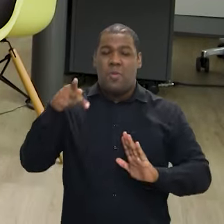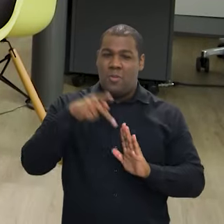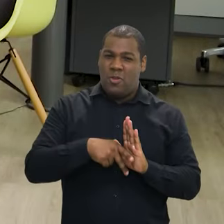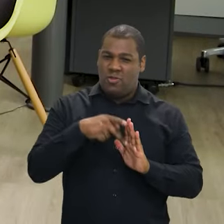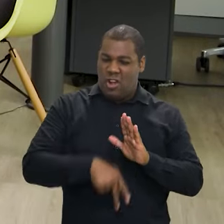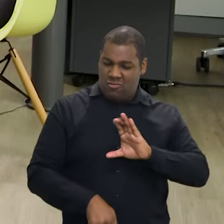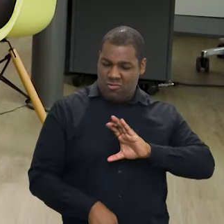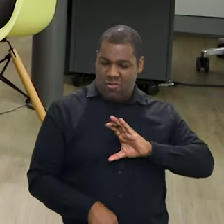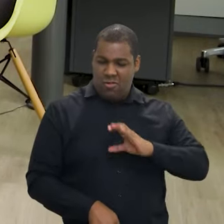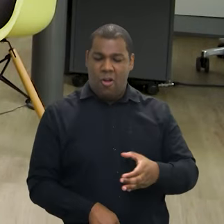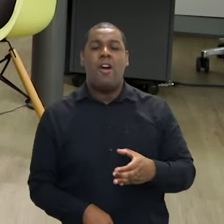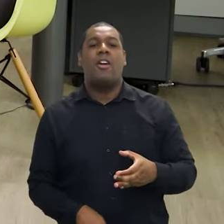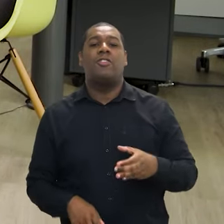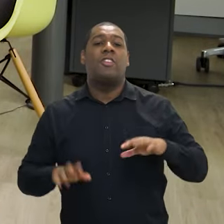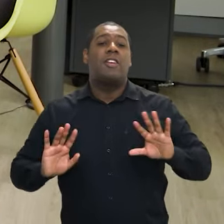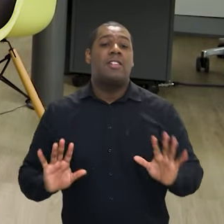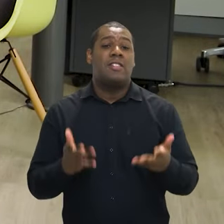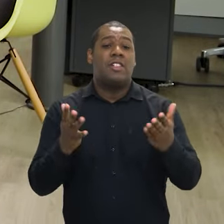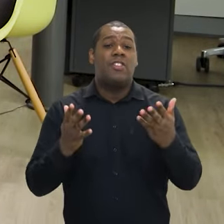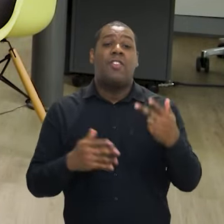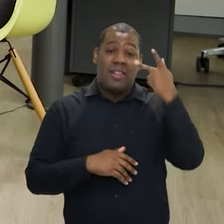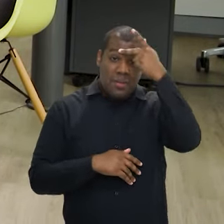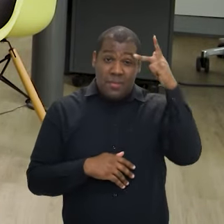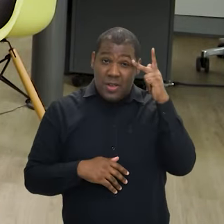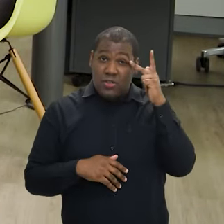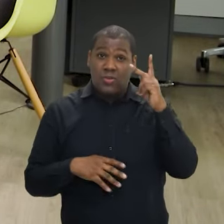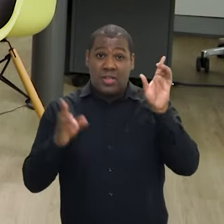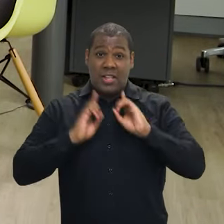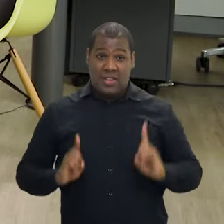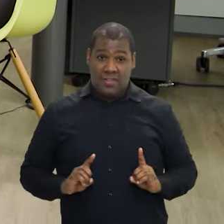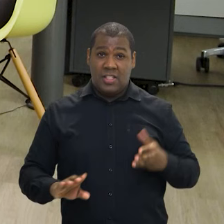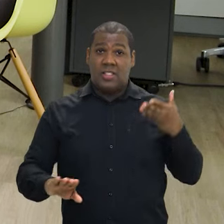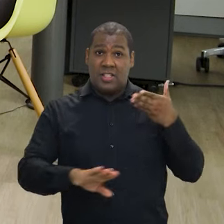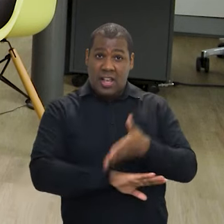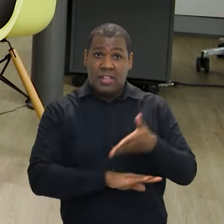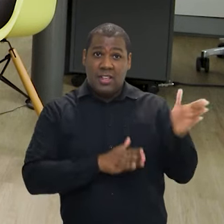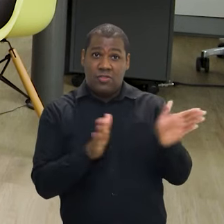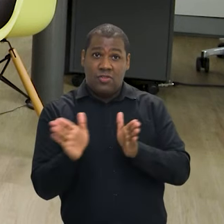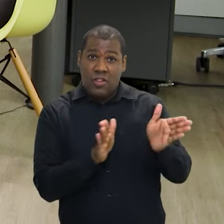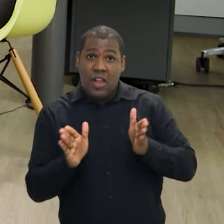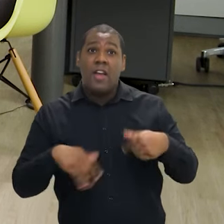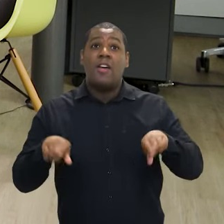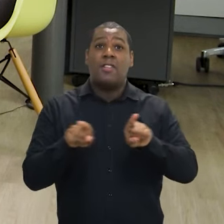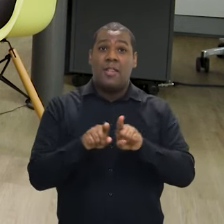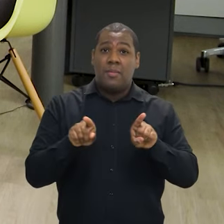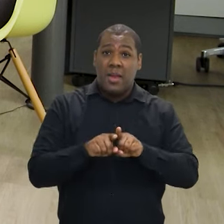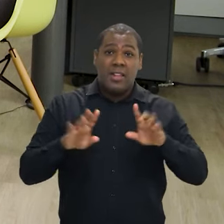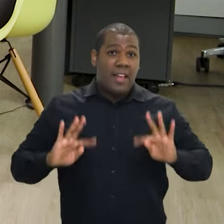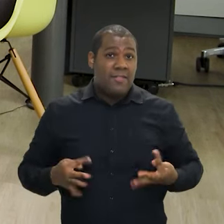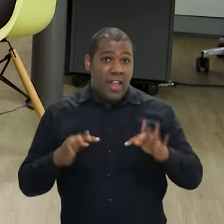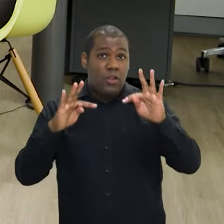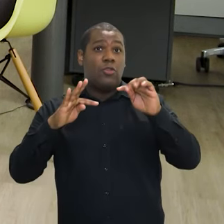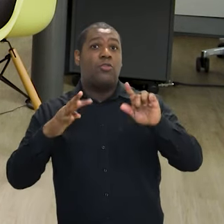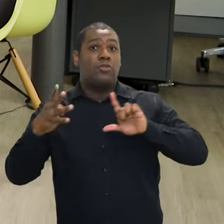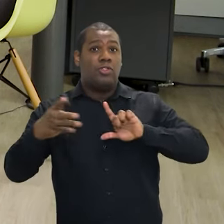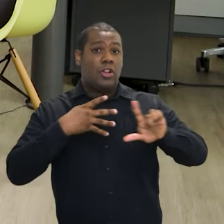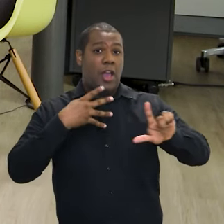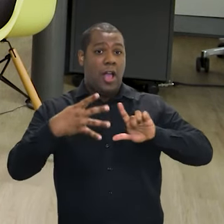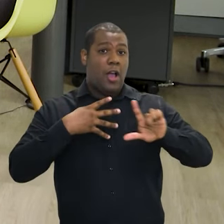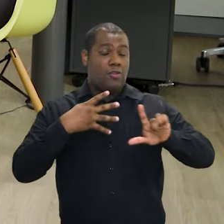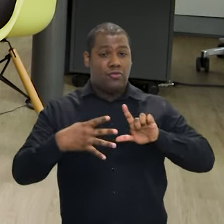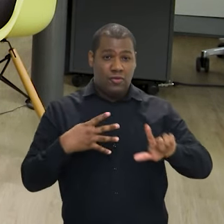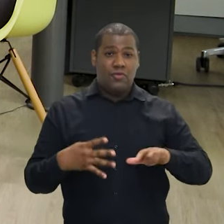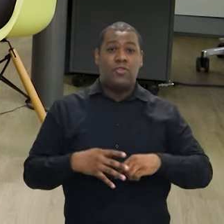bastante ousado no que diz respeito à promoção da acessibilidade, né? Ao investimento em tecnologia assistiva. Traz